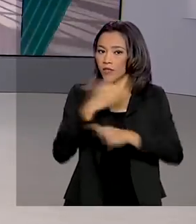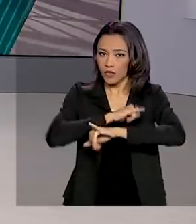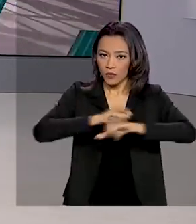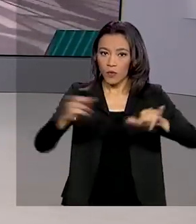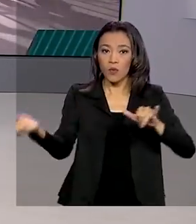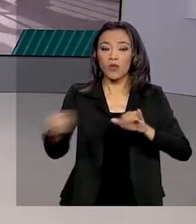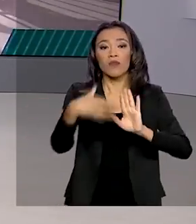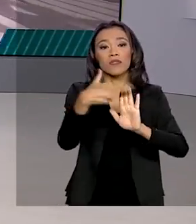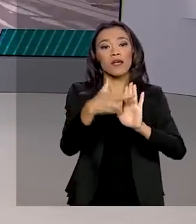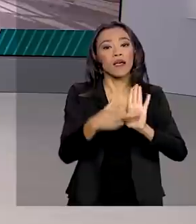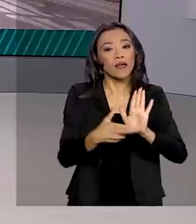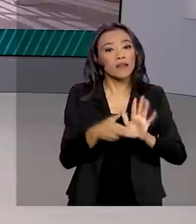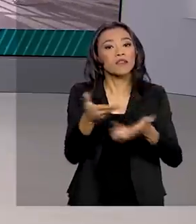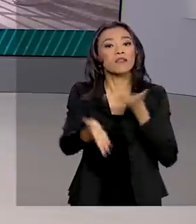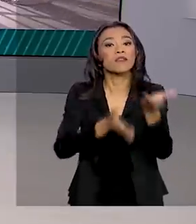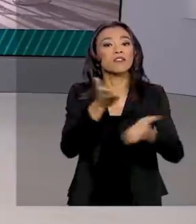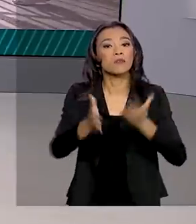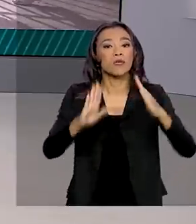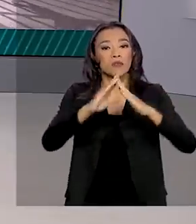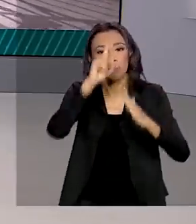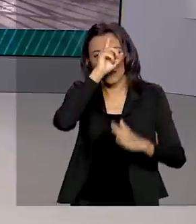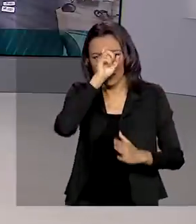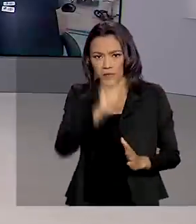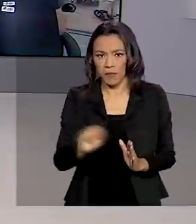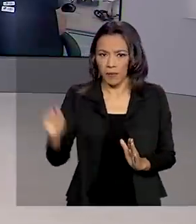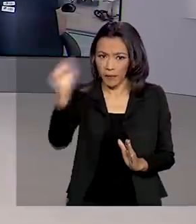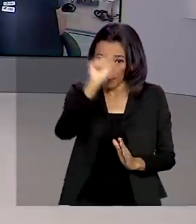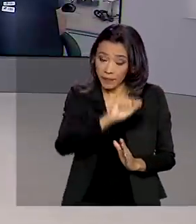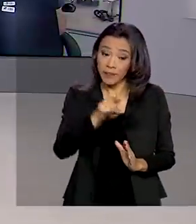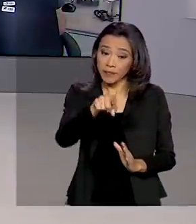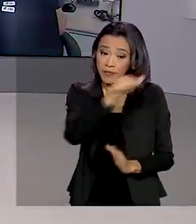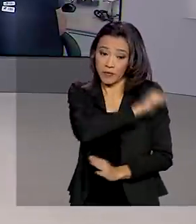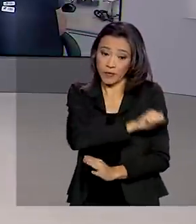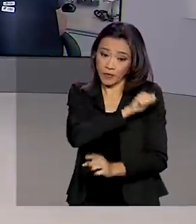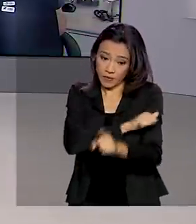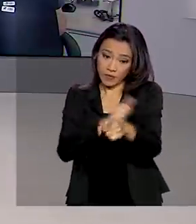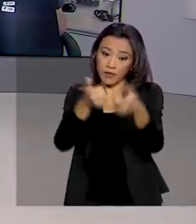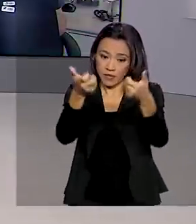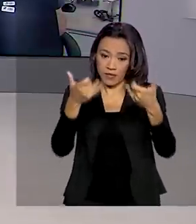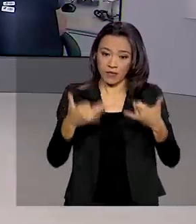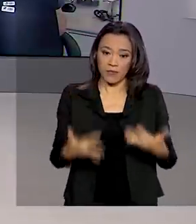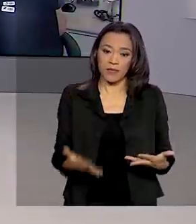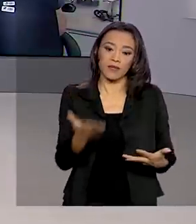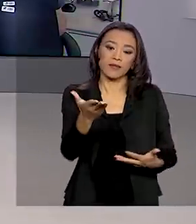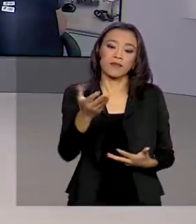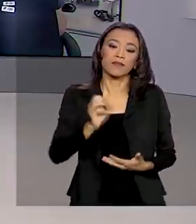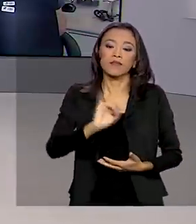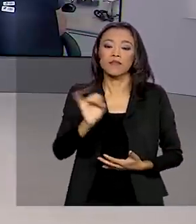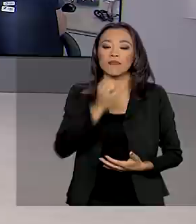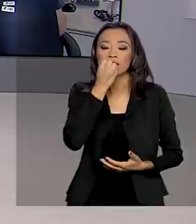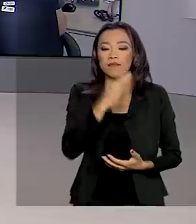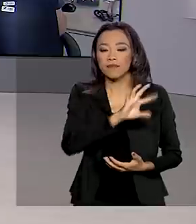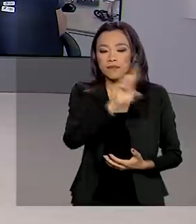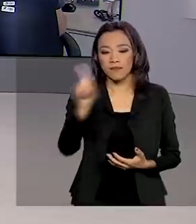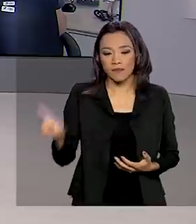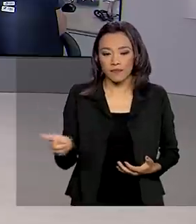atendimento nos postos de saúde. Direto do Rio de Janeiro, Alessandra Lago conta para a gente. Oi Alessandra, bom dia.